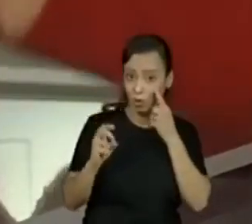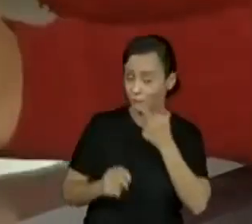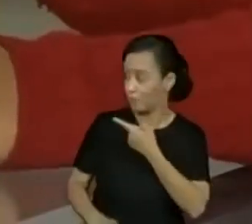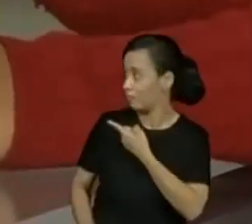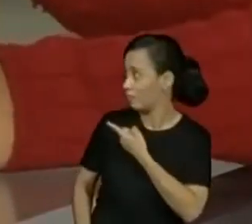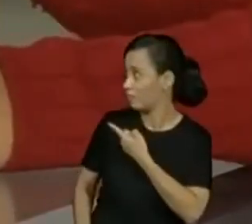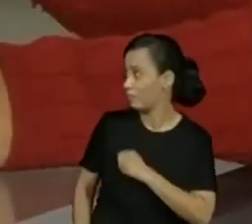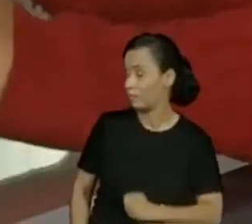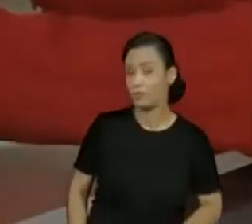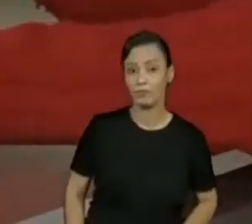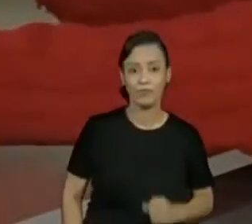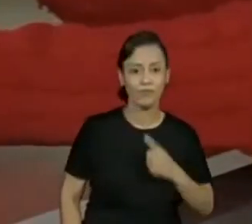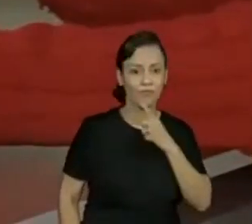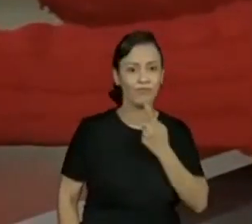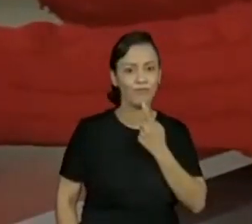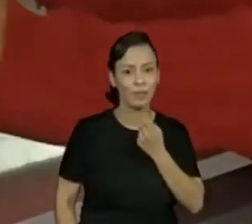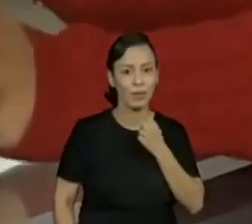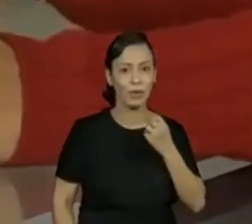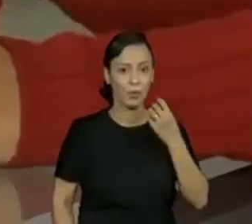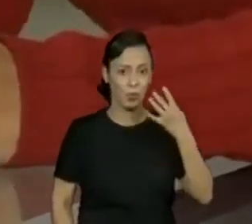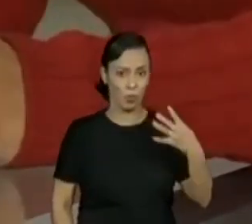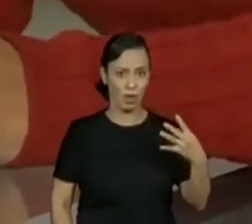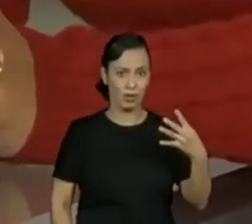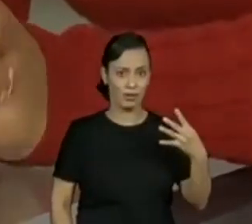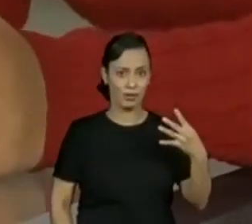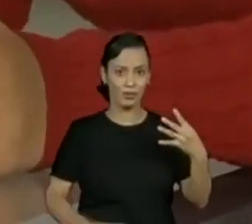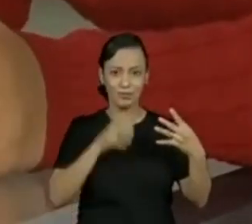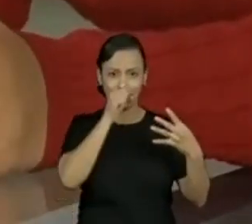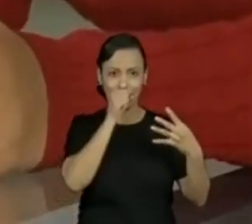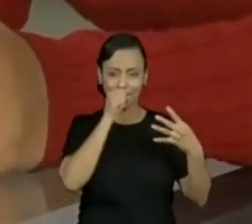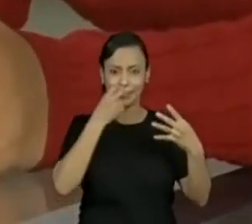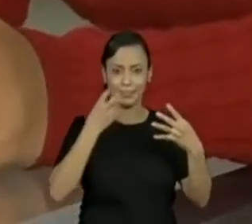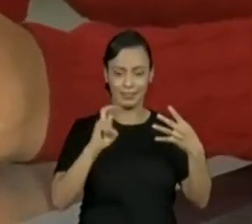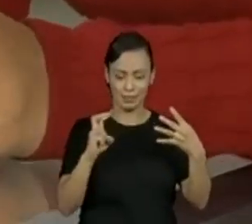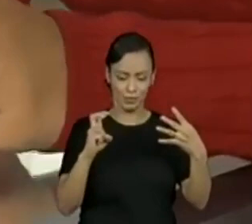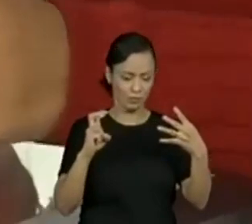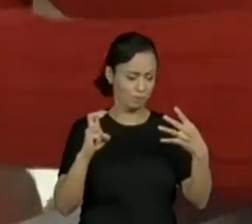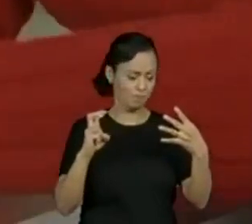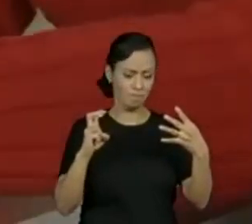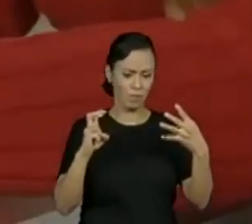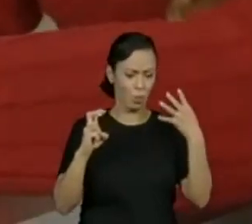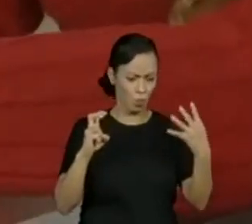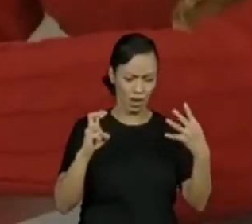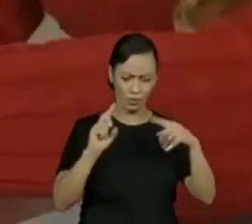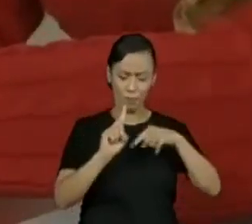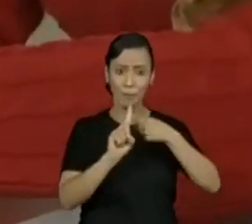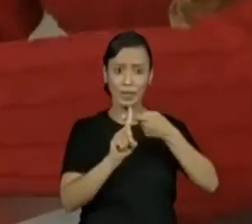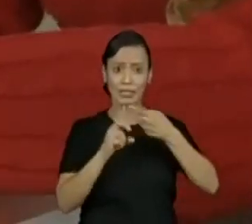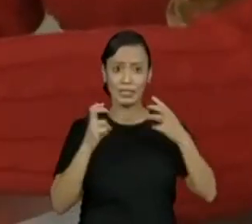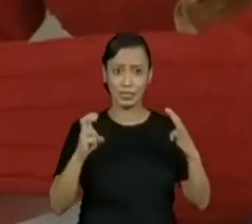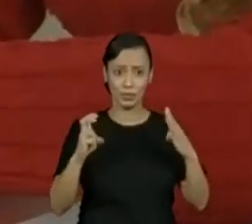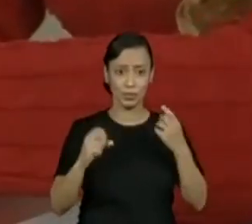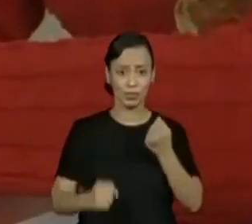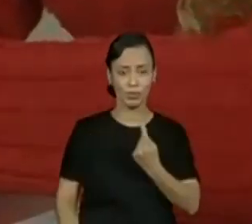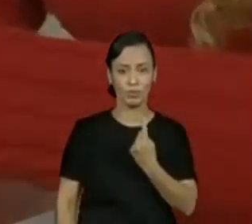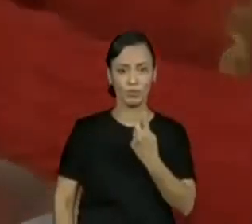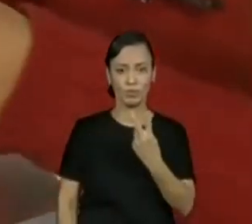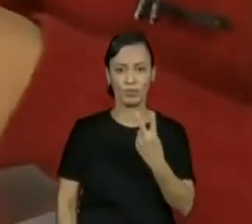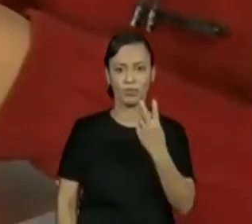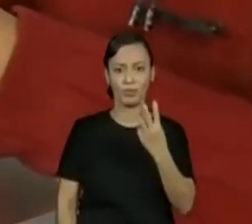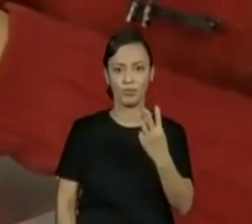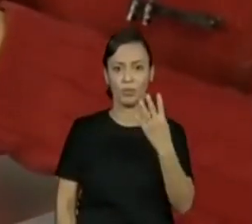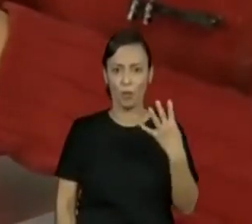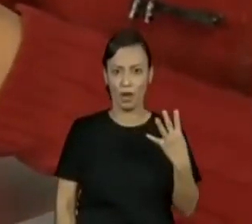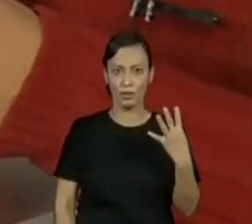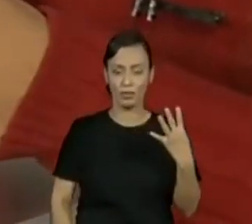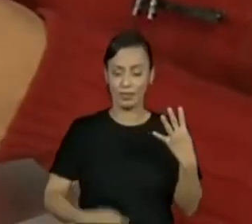lado e o cinco está deste lado. Isso mesmo. Então, vamos contar. Um, dois, três, quatro,